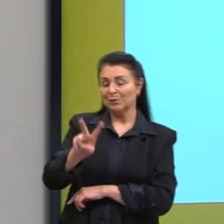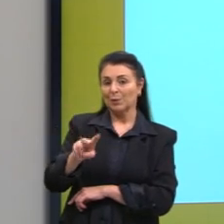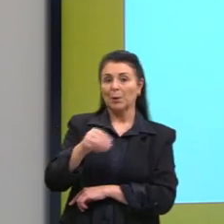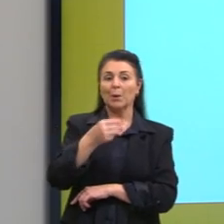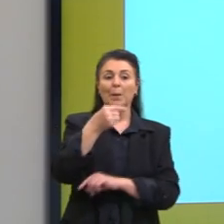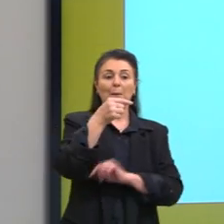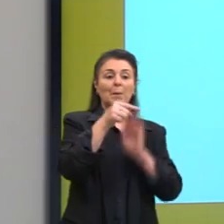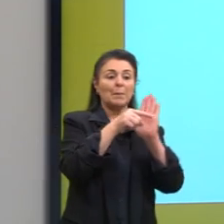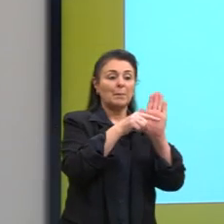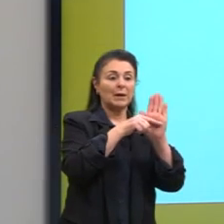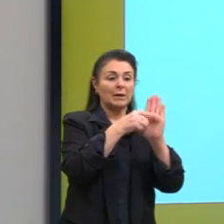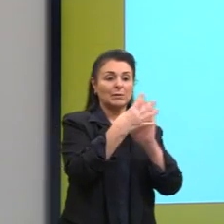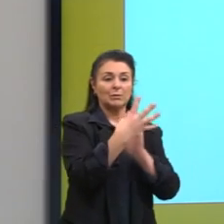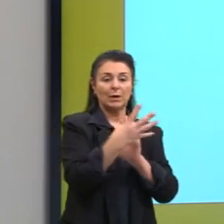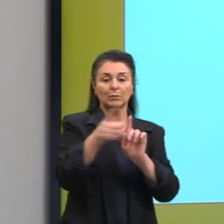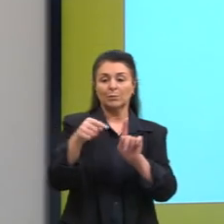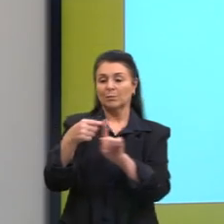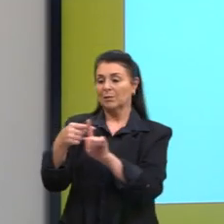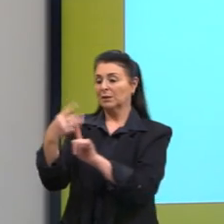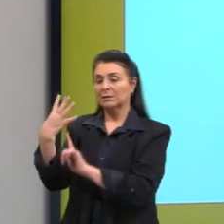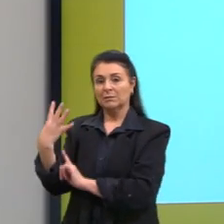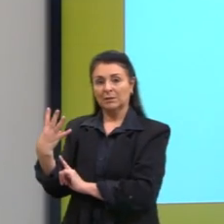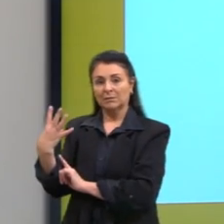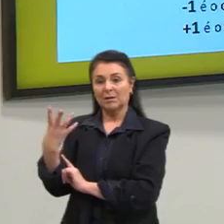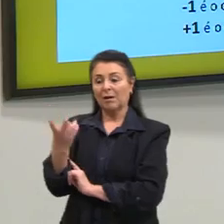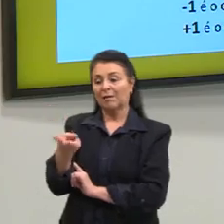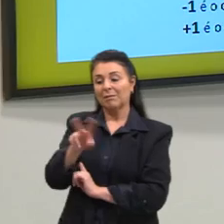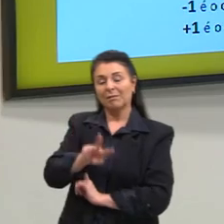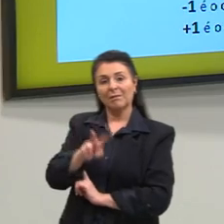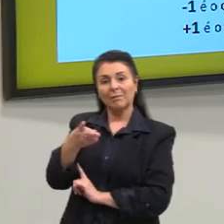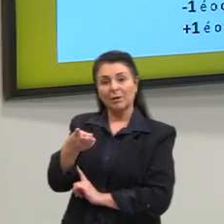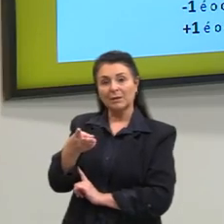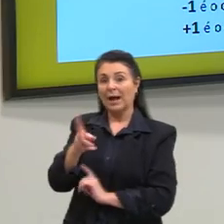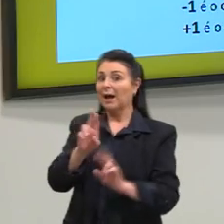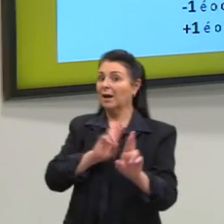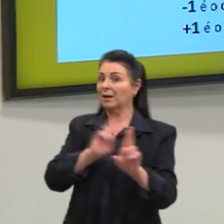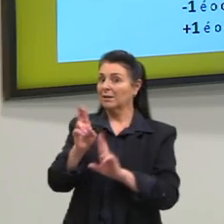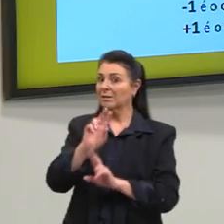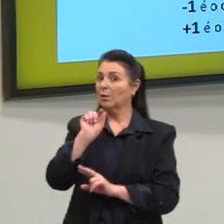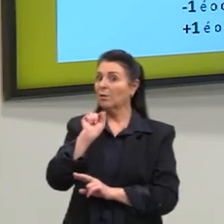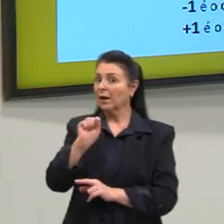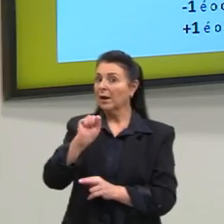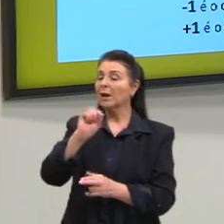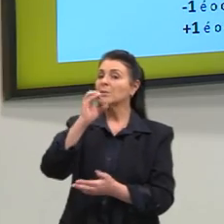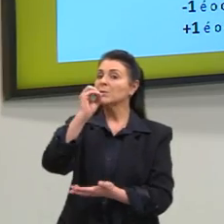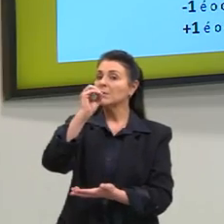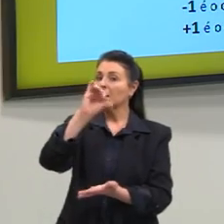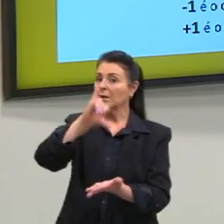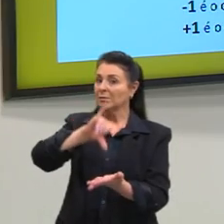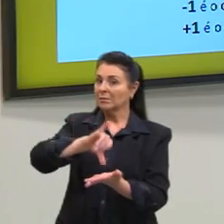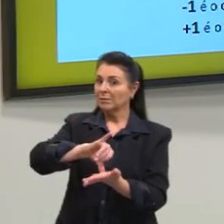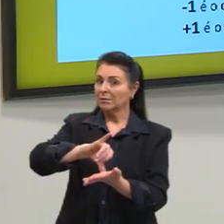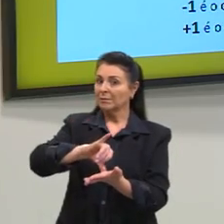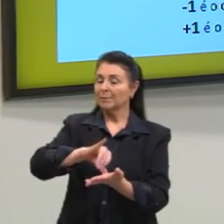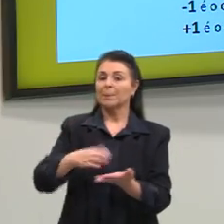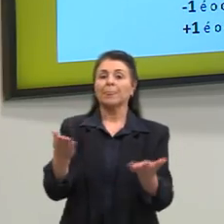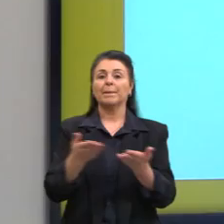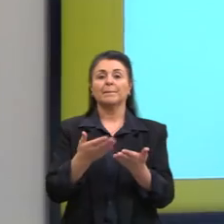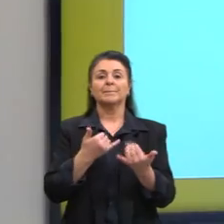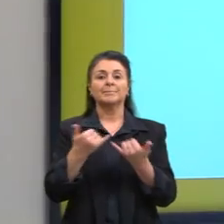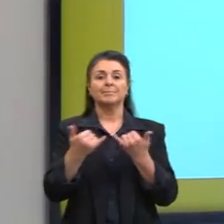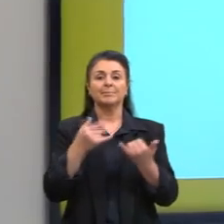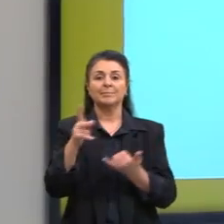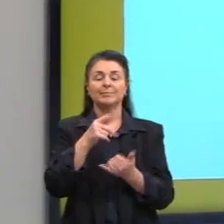quatro são opostos, e claro, sempre em relação a zero. Aqui nós temos alguns exemplos abaixo,